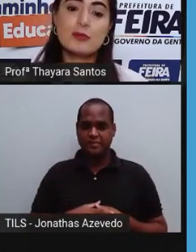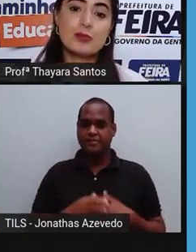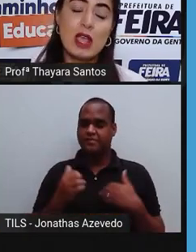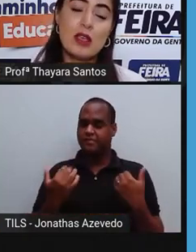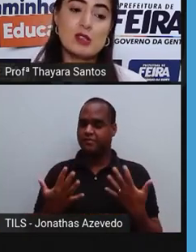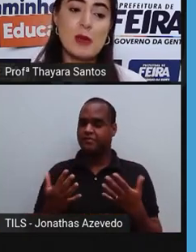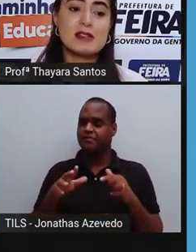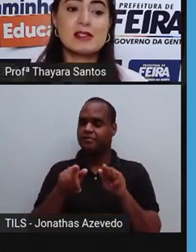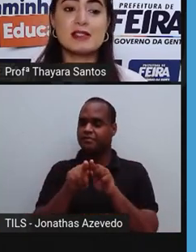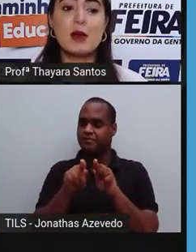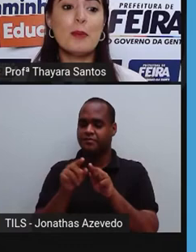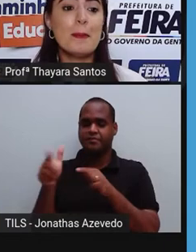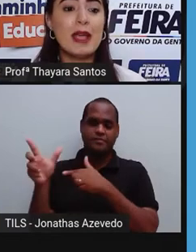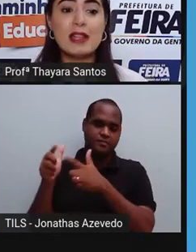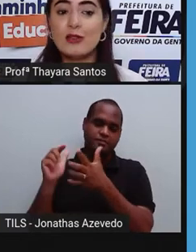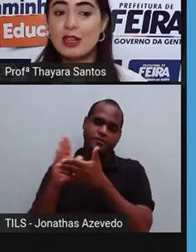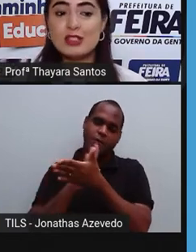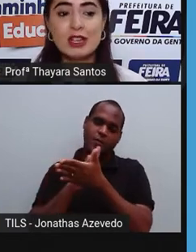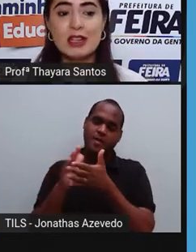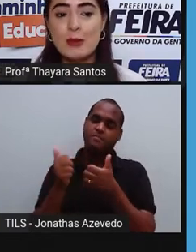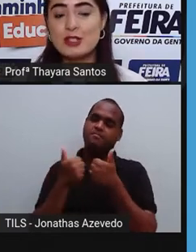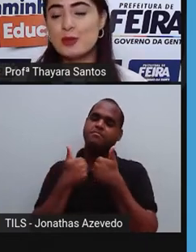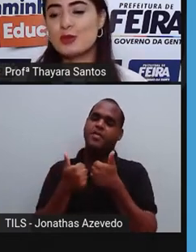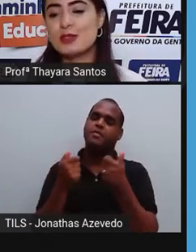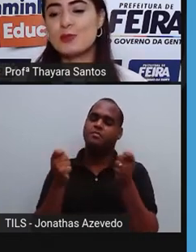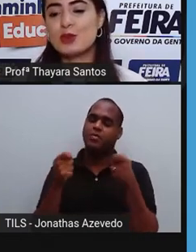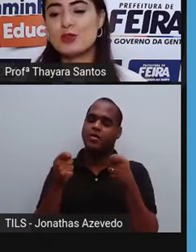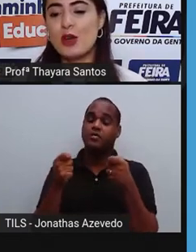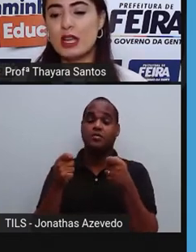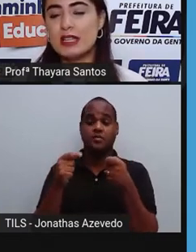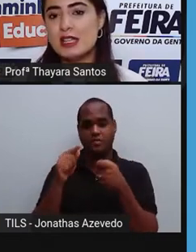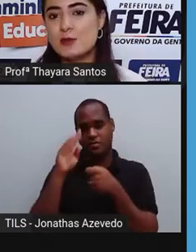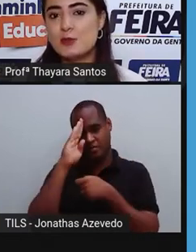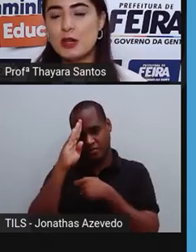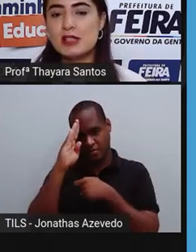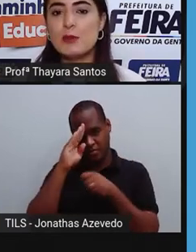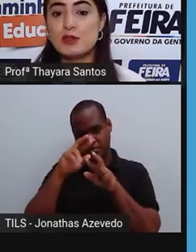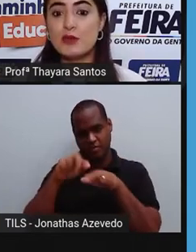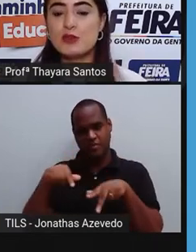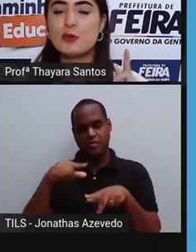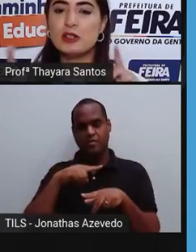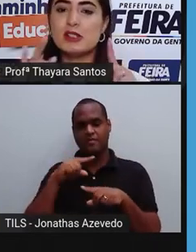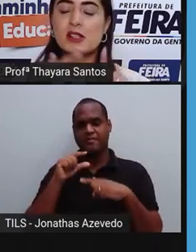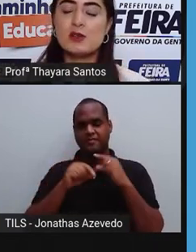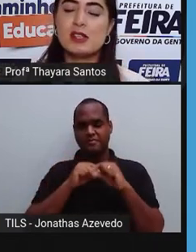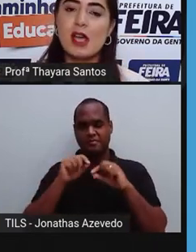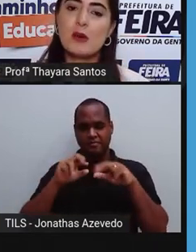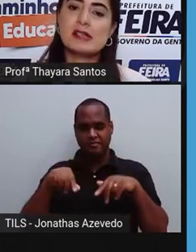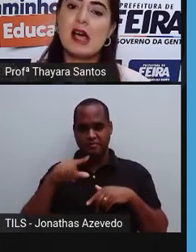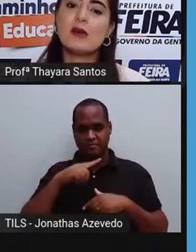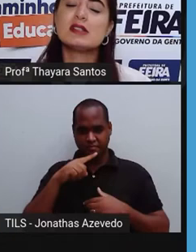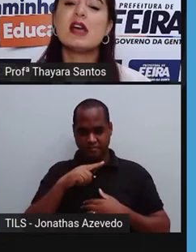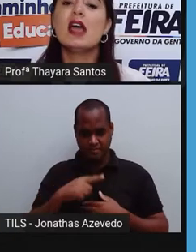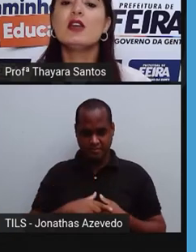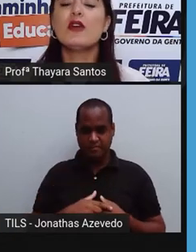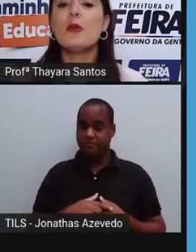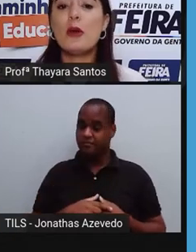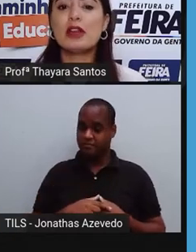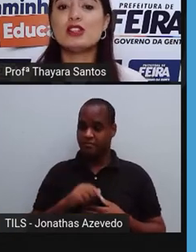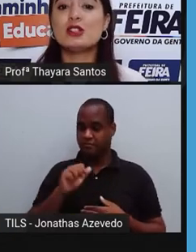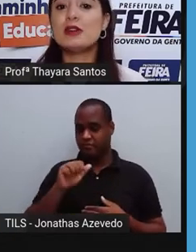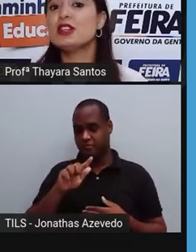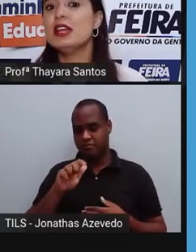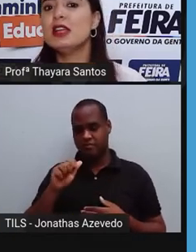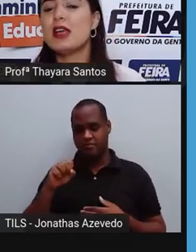Eles têm espécies que são benéficas diretamente para os organismos. Por exemplo, os fungos podem se associar com as algas e